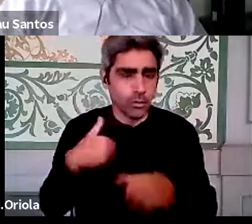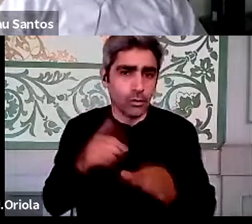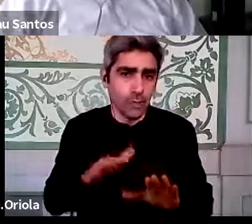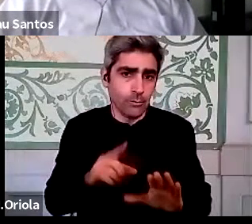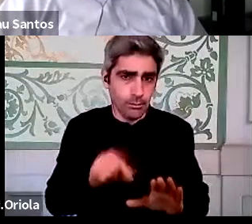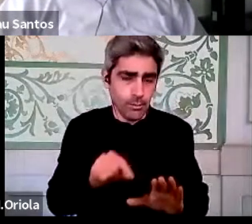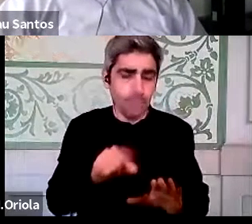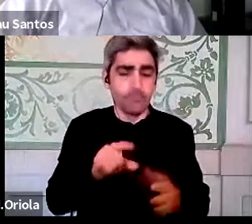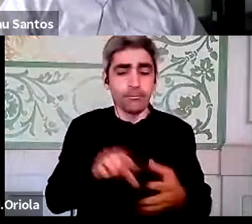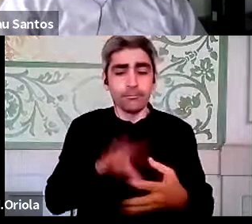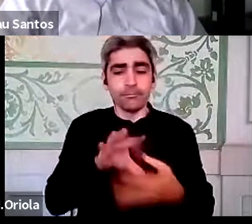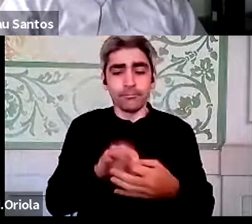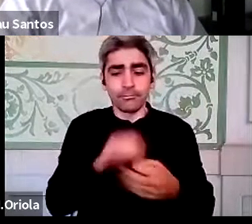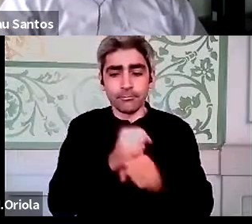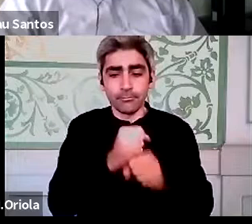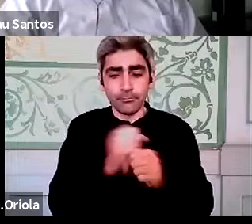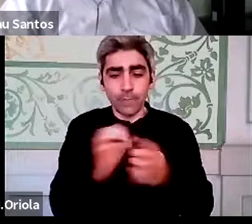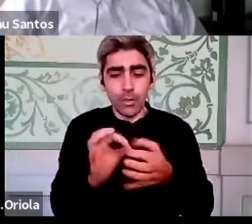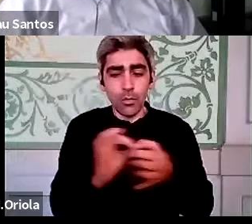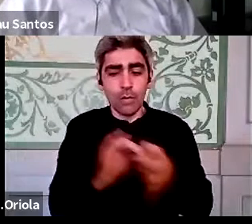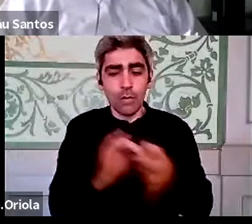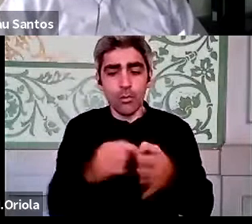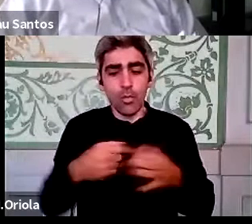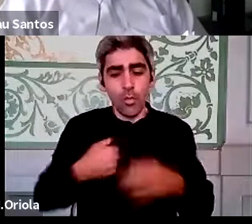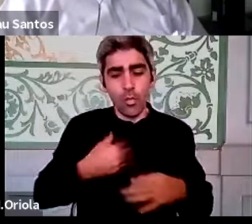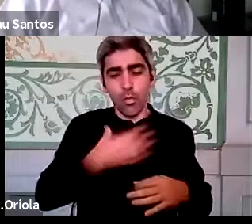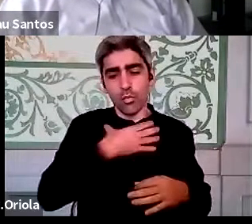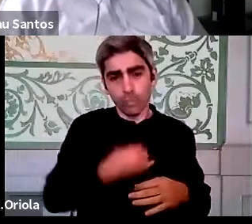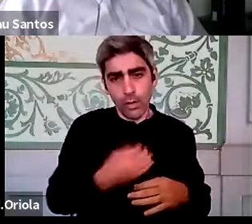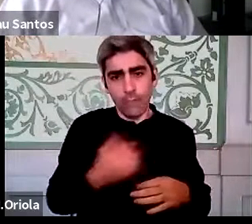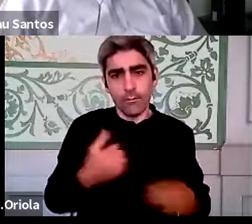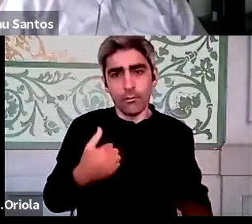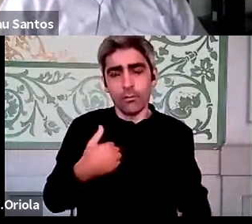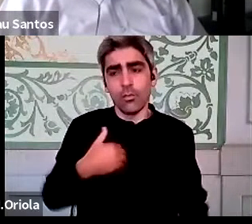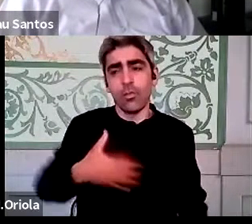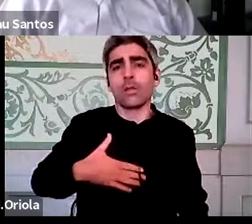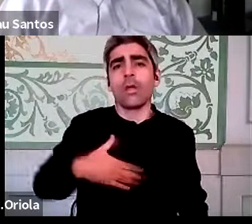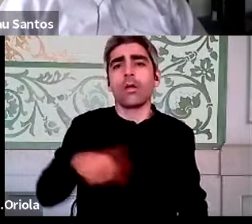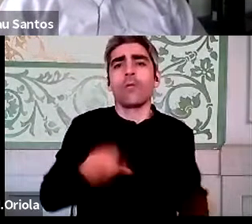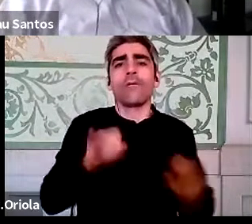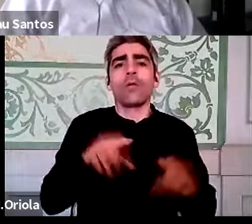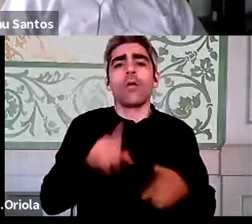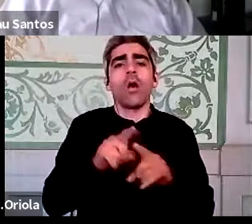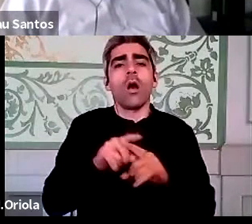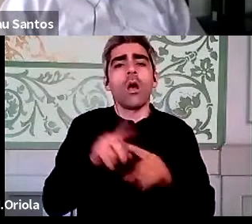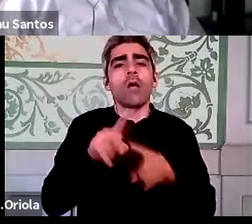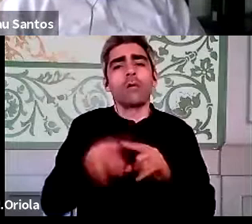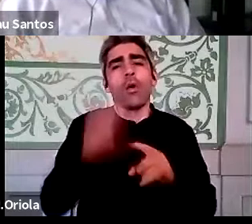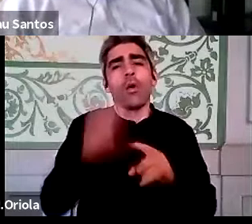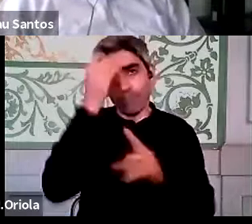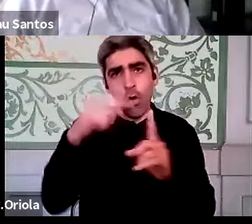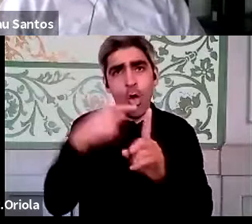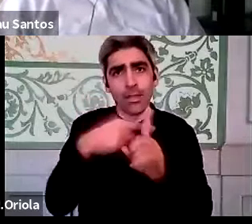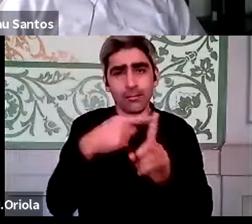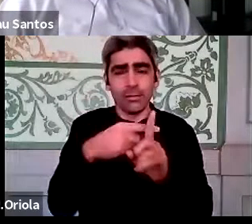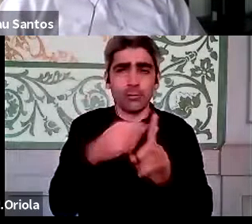Sobre o trabalho colaborativo, eu gostava de, agora não quero também estar aqui no final a quebrar a tónica otimista, mas há uma coisa que temos que